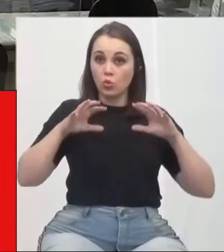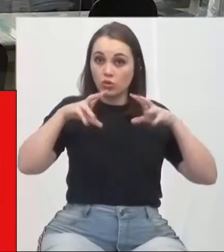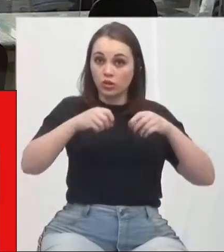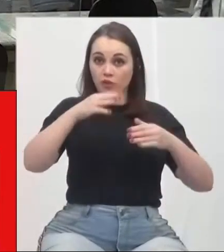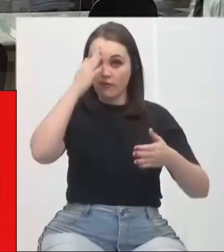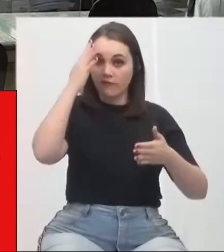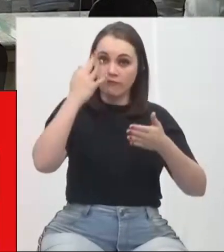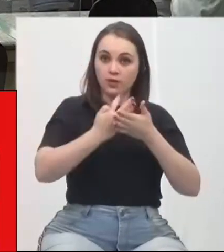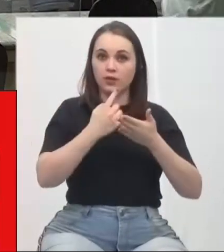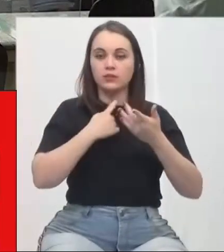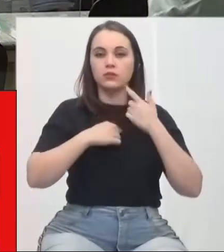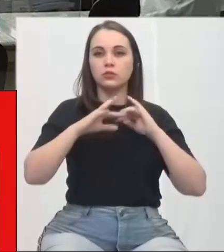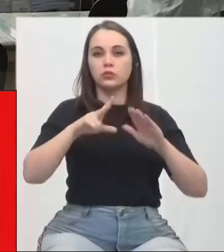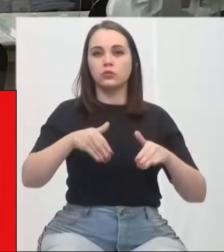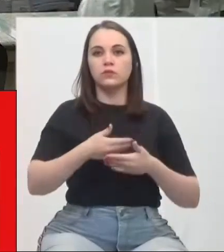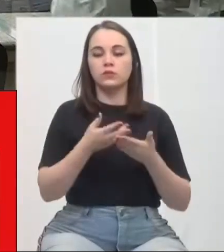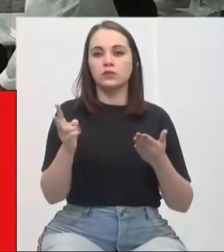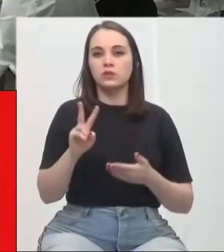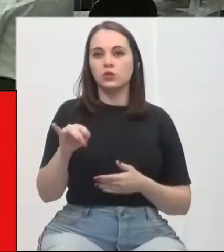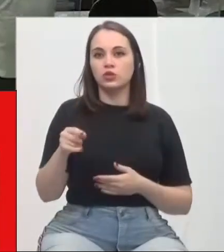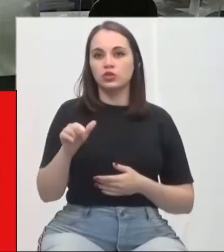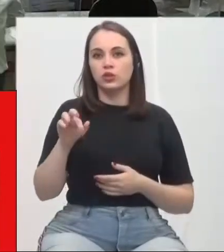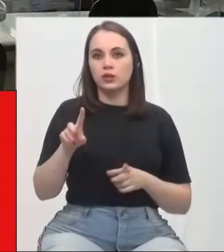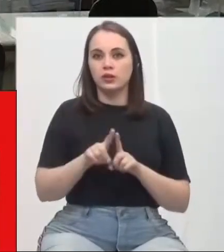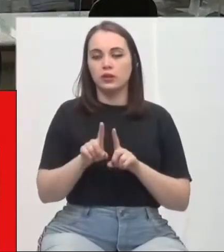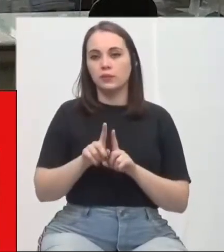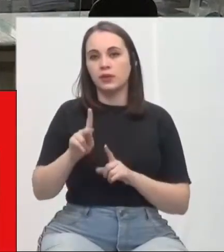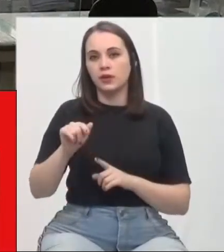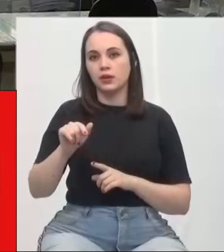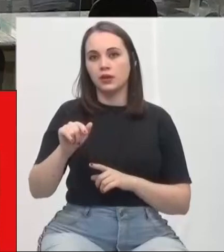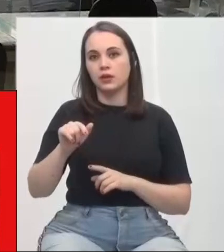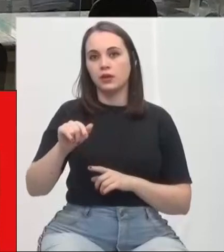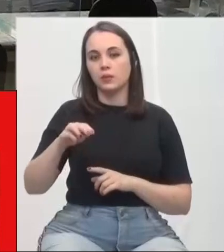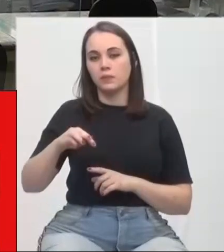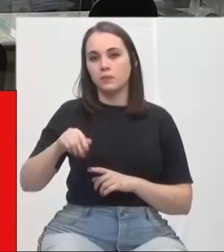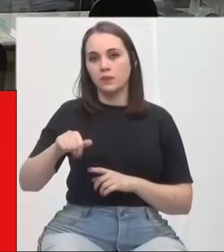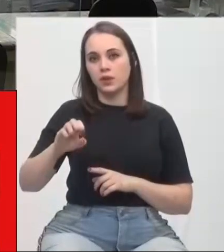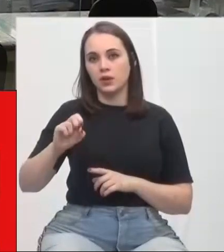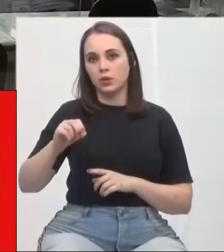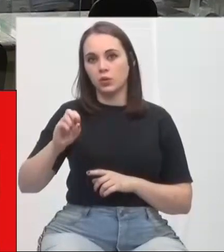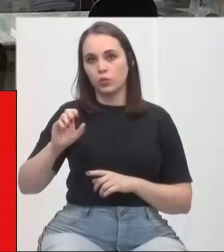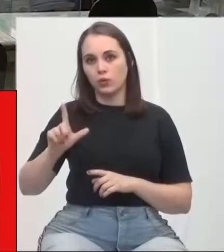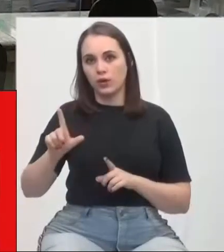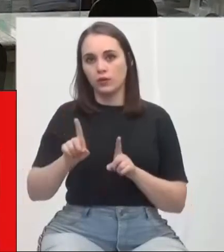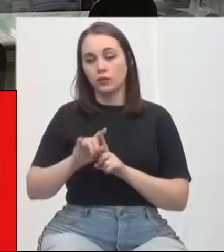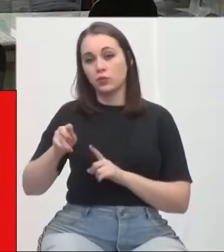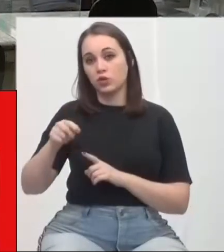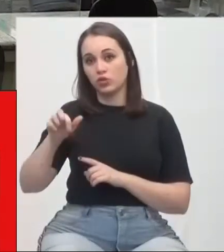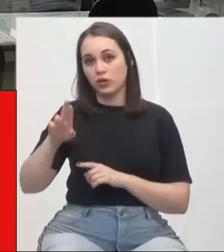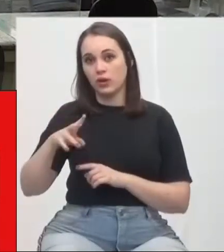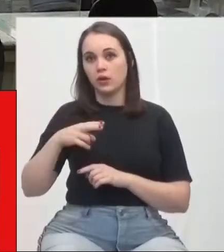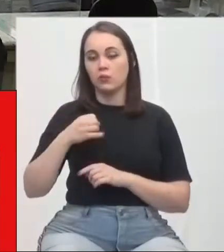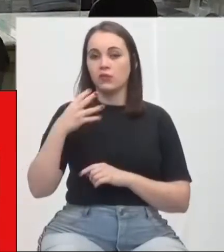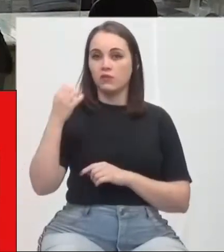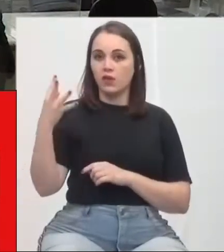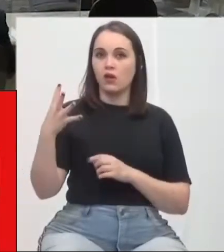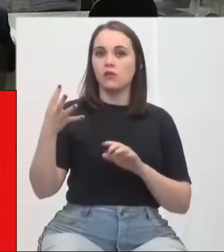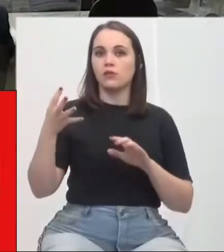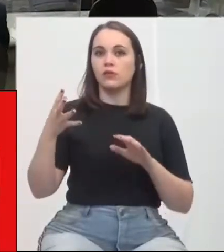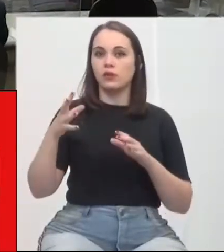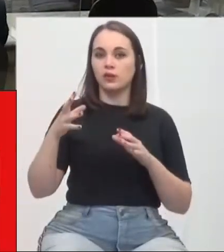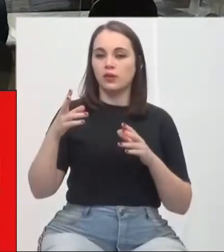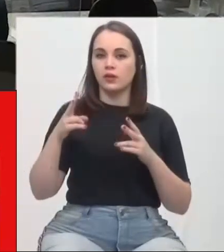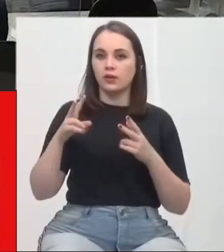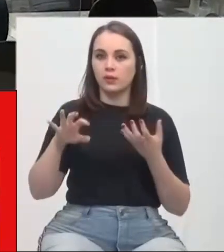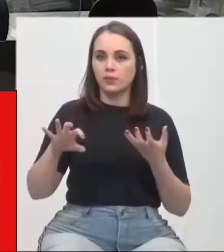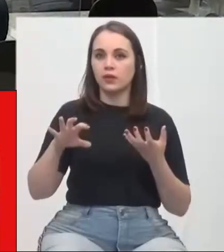E também desejar aos vereadores Caminski, Jair e Manuel Rosanque, uma... uma... ida à Brasília e que traga